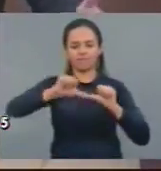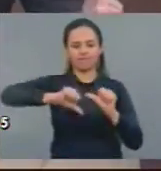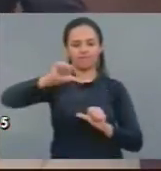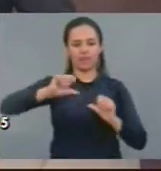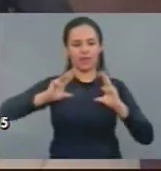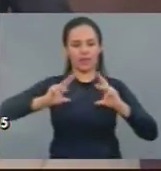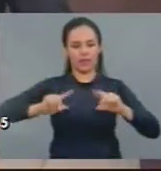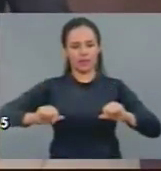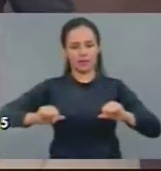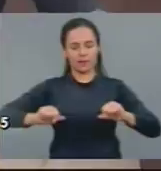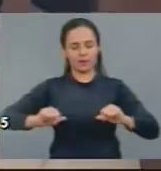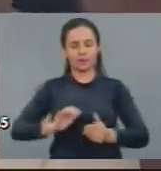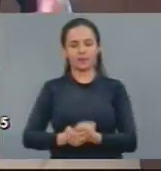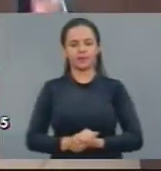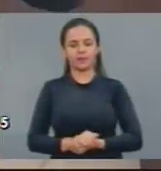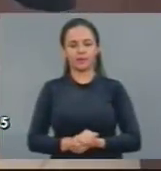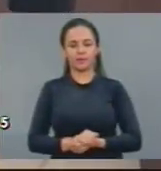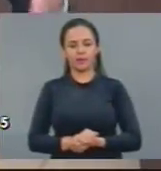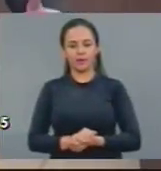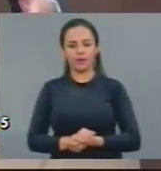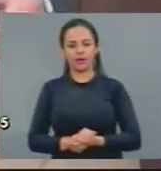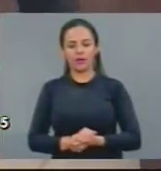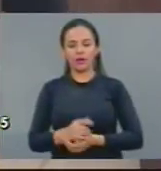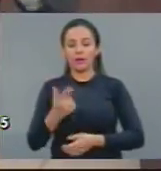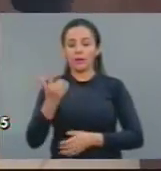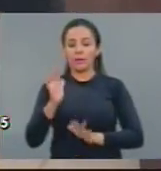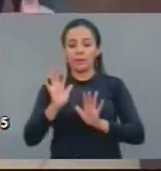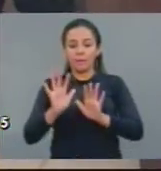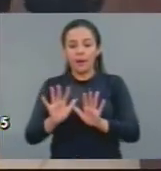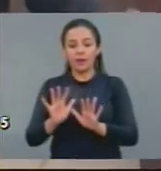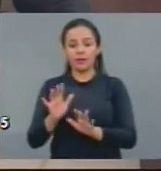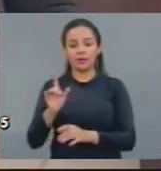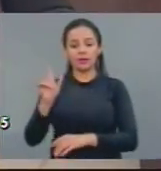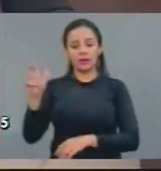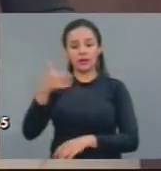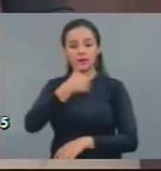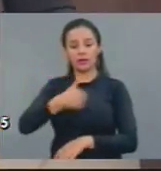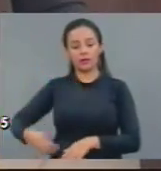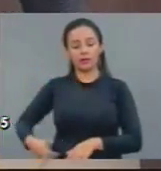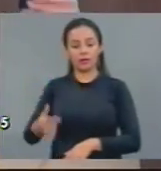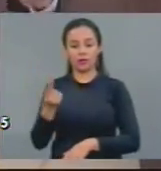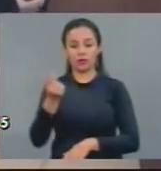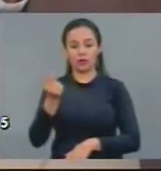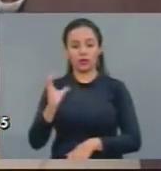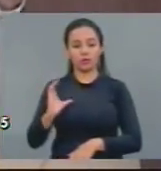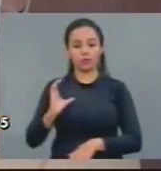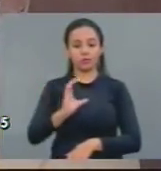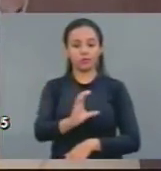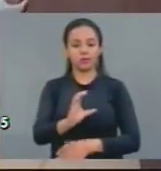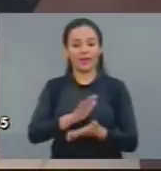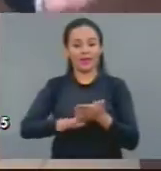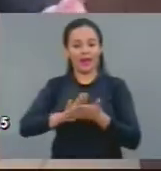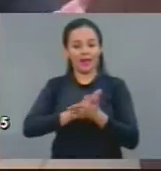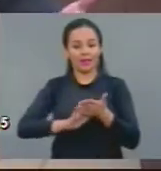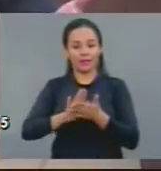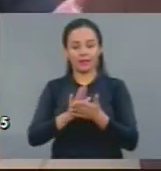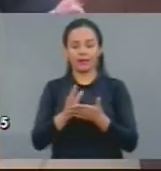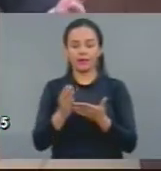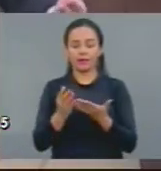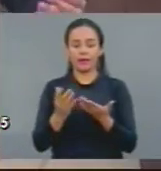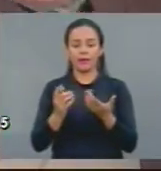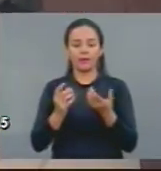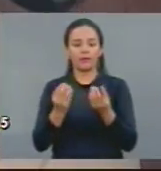tomadas. Não houve investimento, por exemplo, em reuso de água. Houve uma peça de marketing.